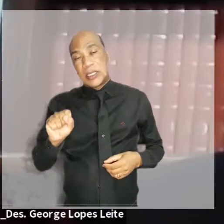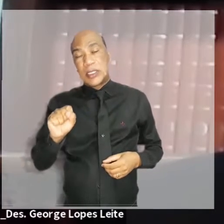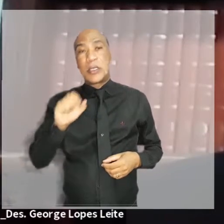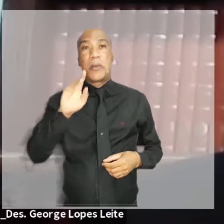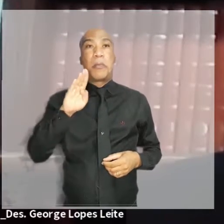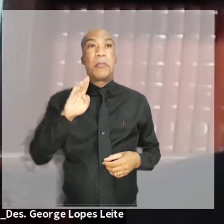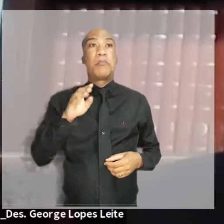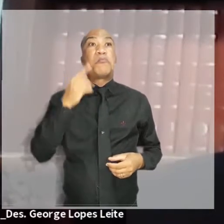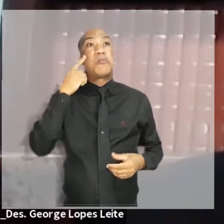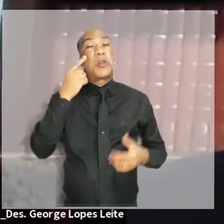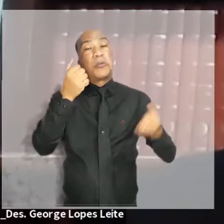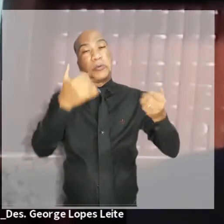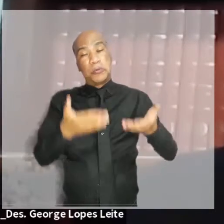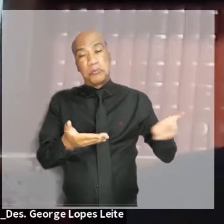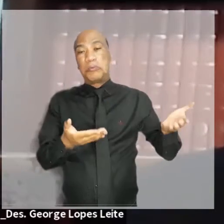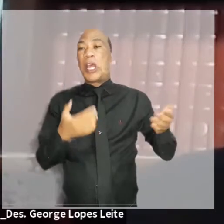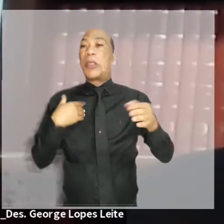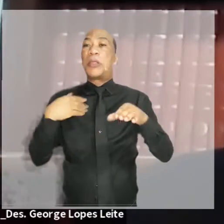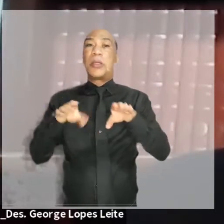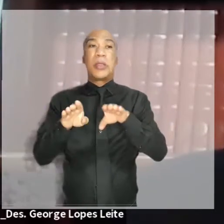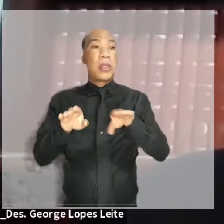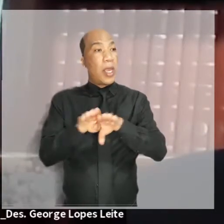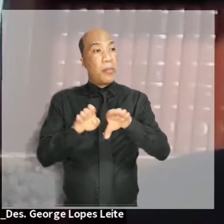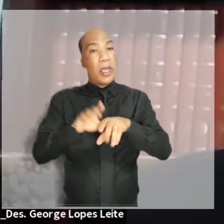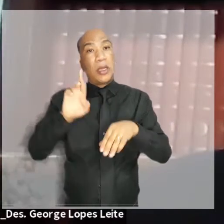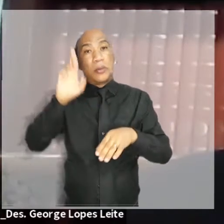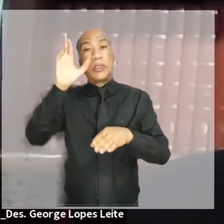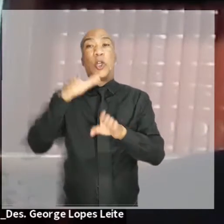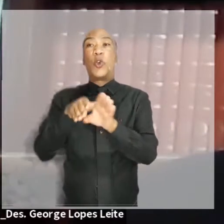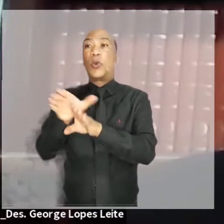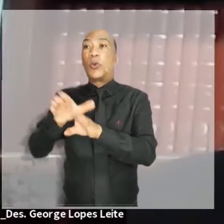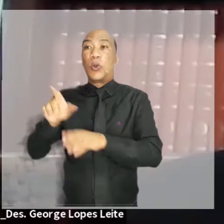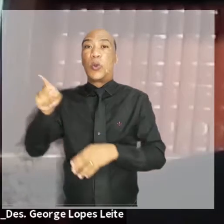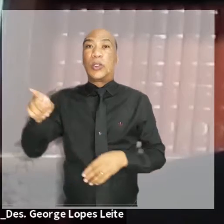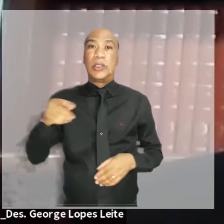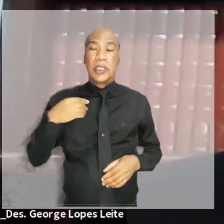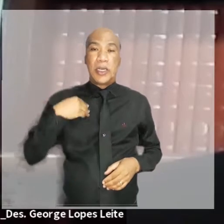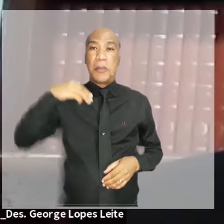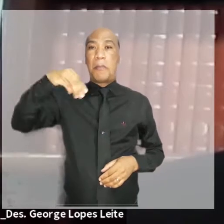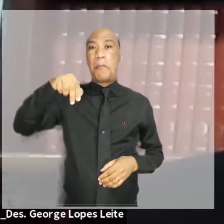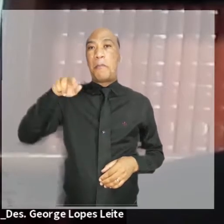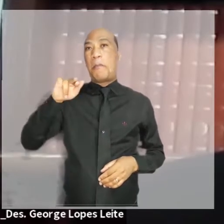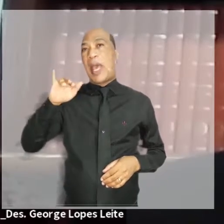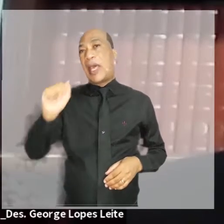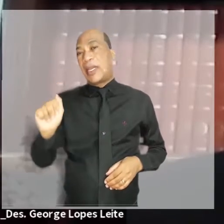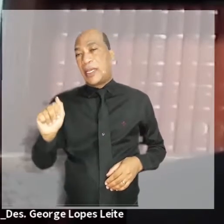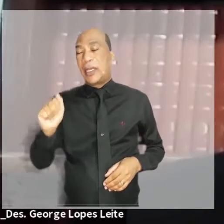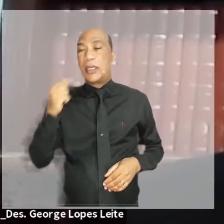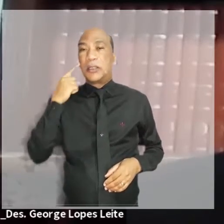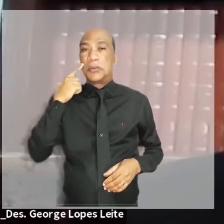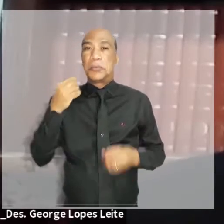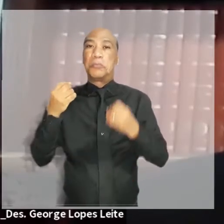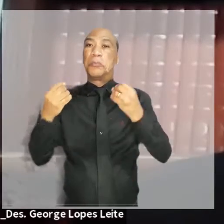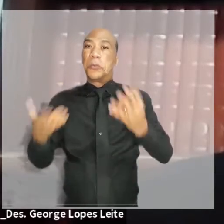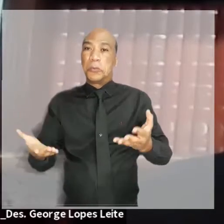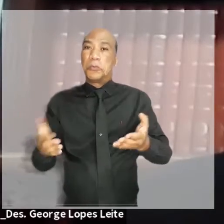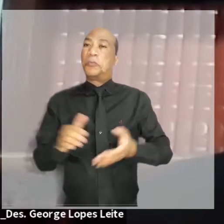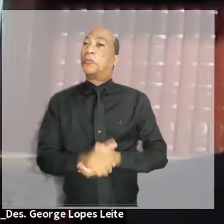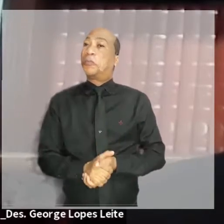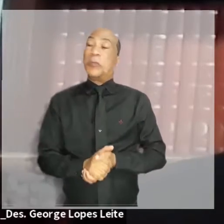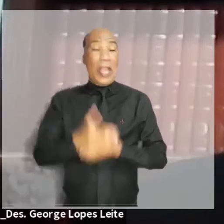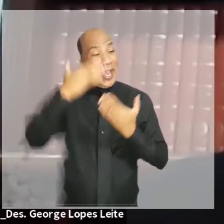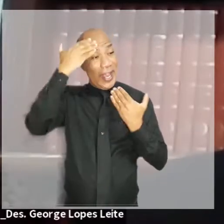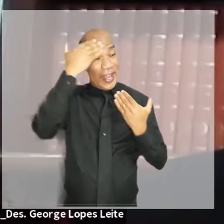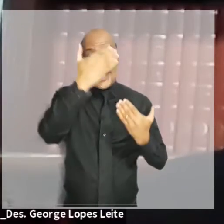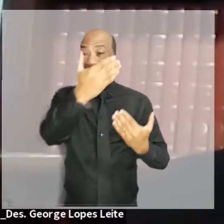Boas Cueva, do STJ, assim como exalta a presença e luxo da conselheira do CNJ, Maria Tereza Willi